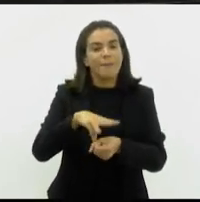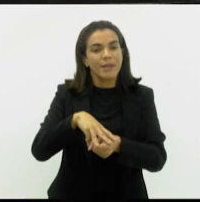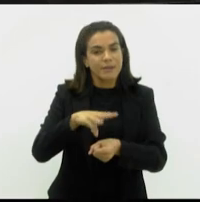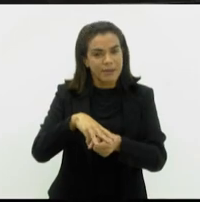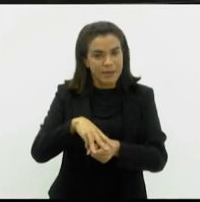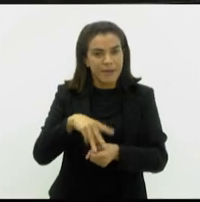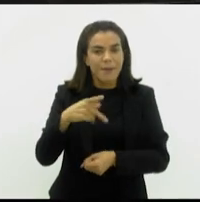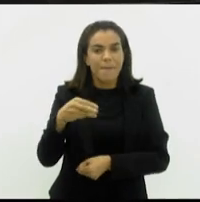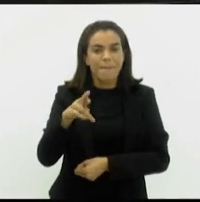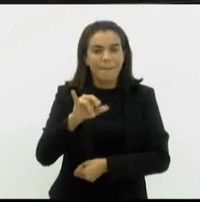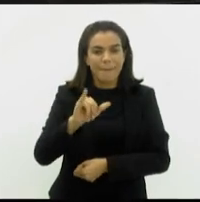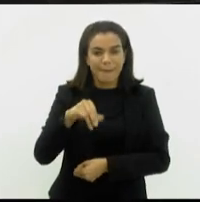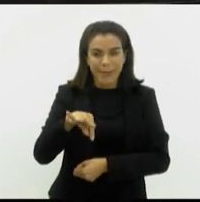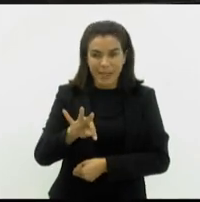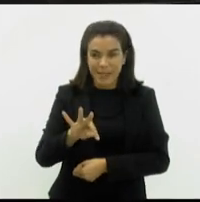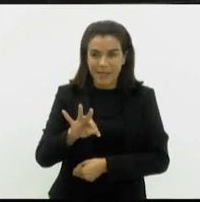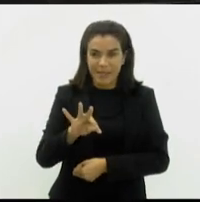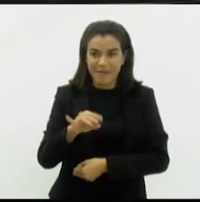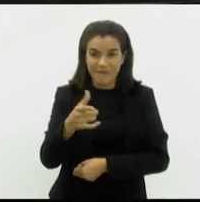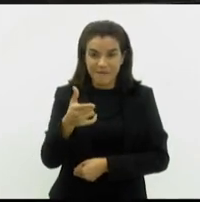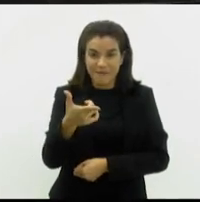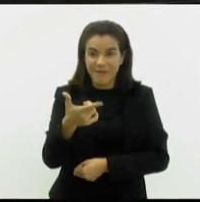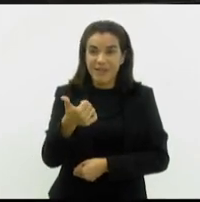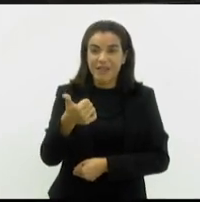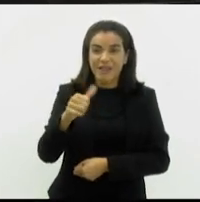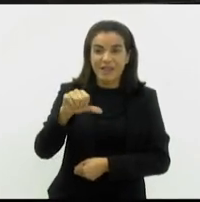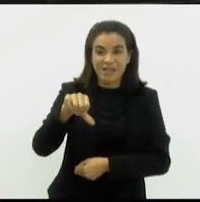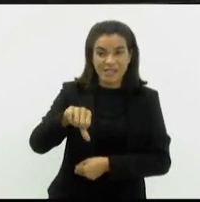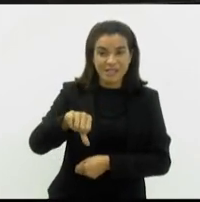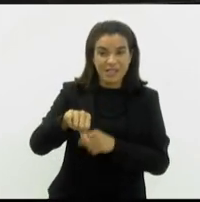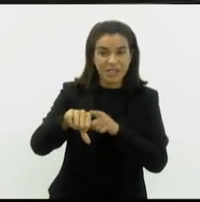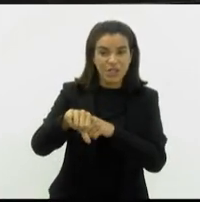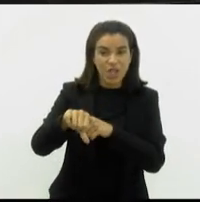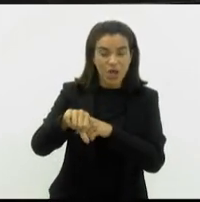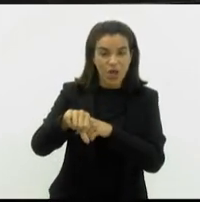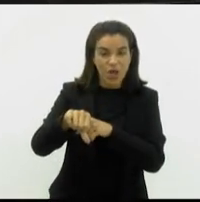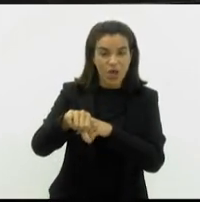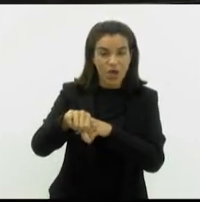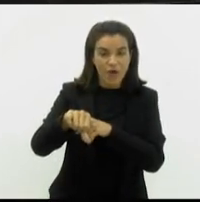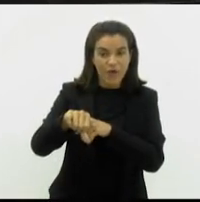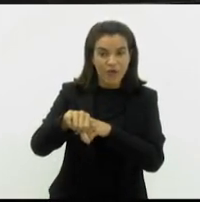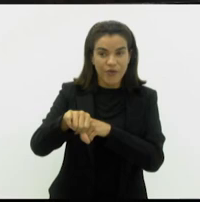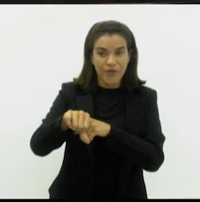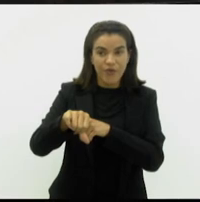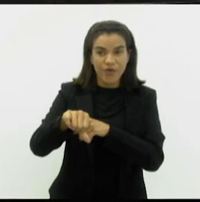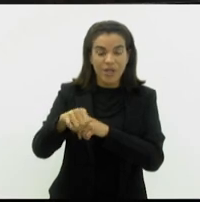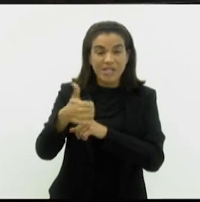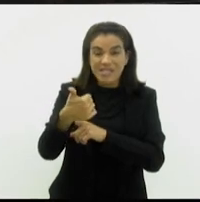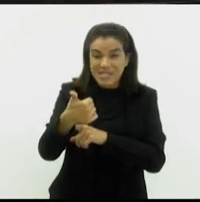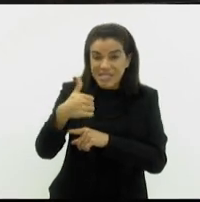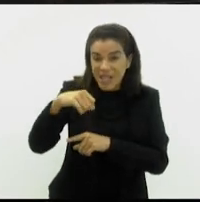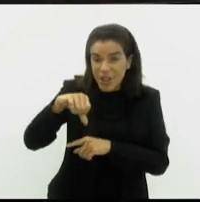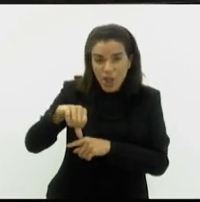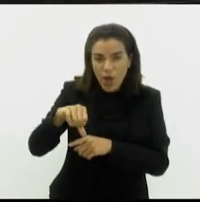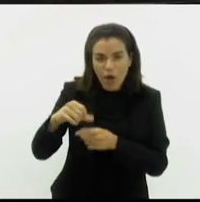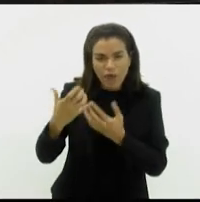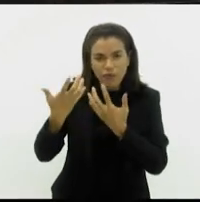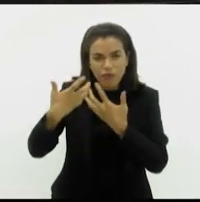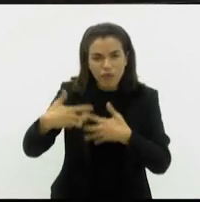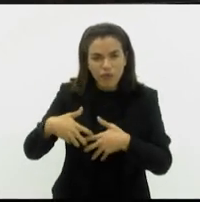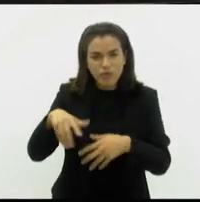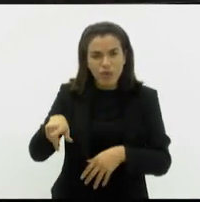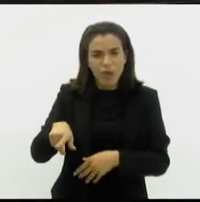São 20. Mentira. 19 faleceram. 19 baixadas. 19 não funcionam.